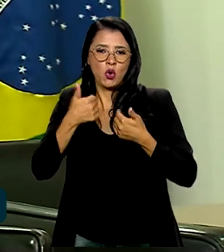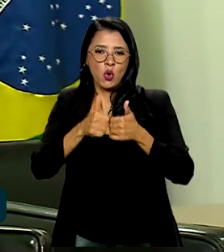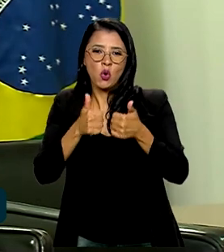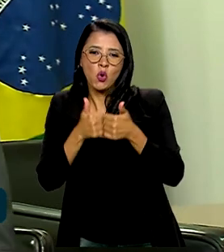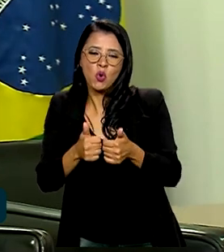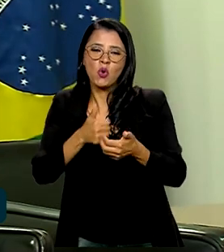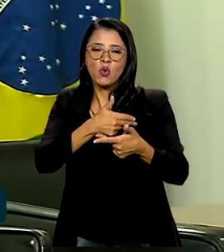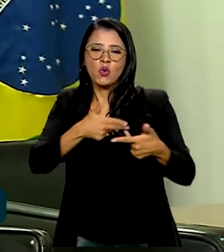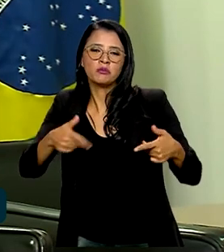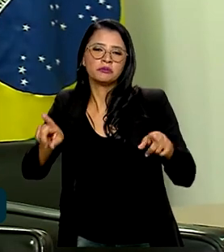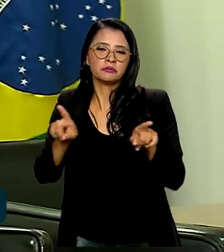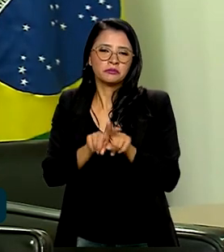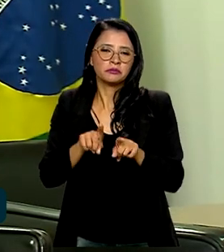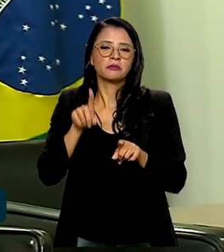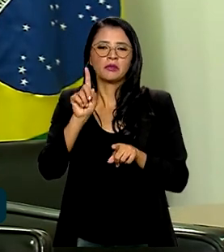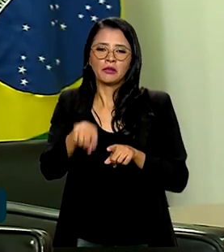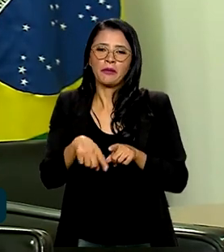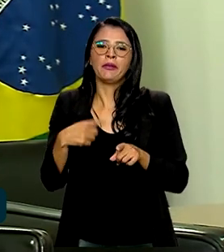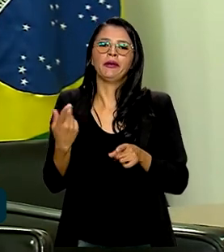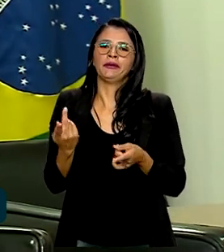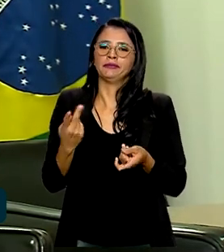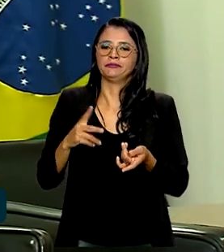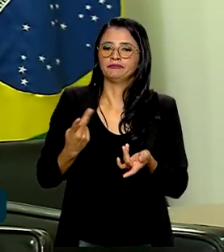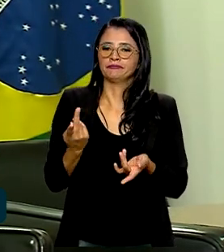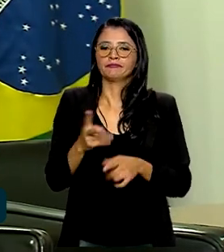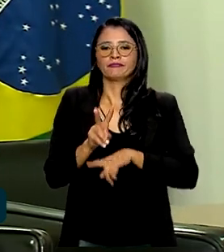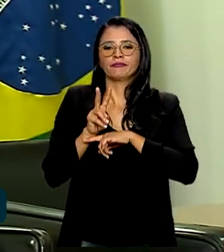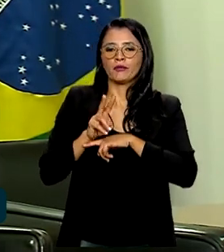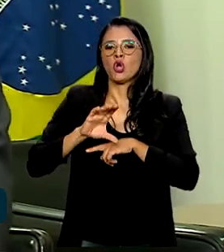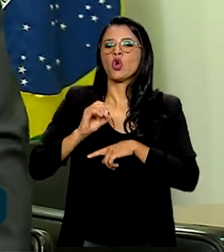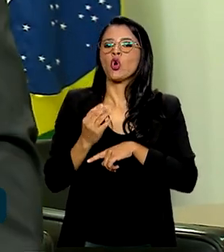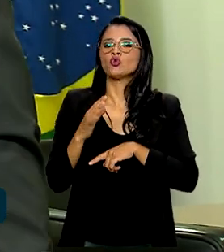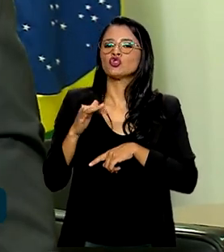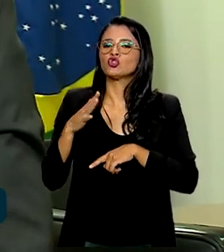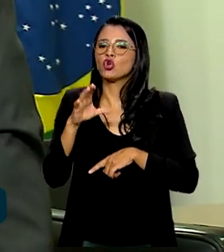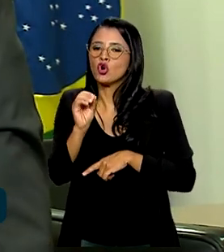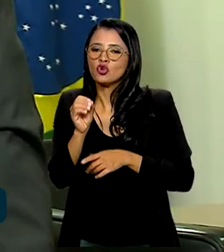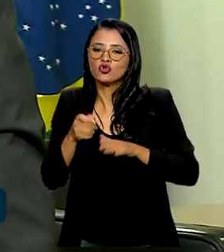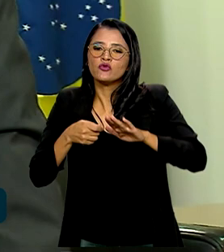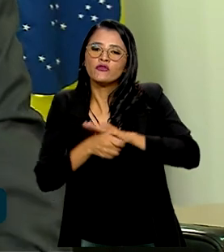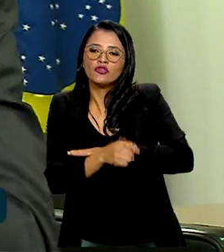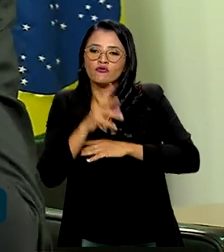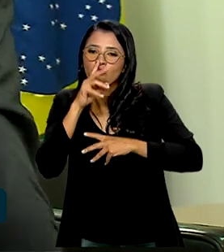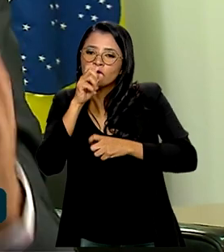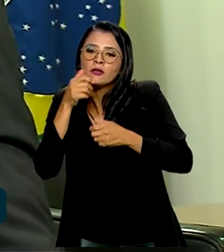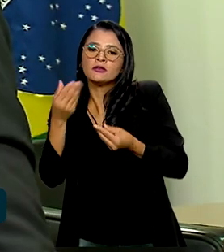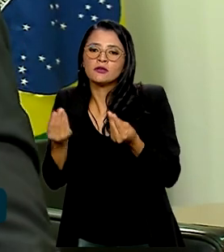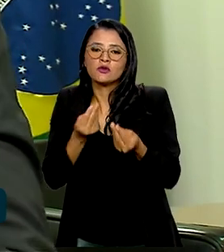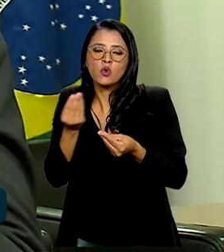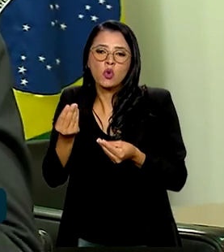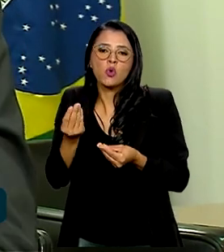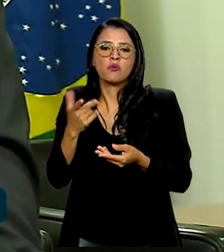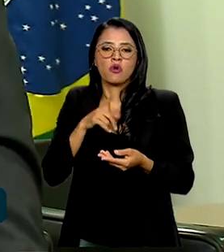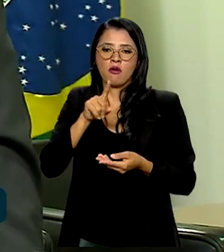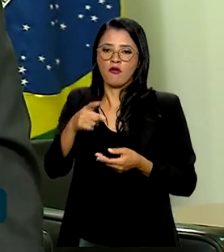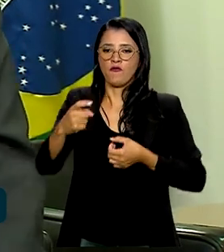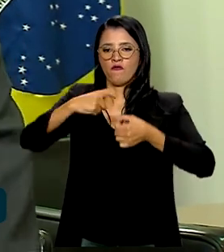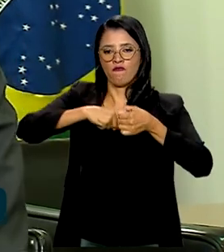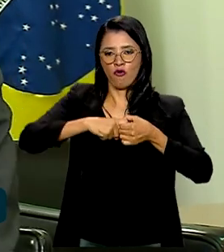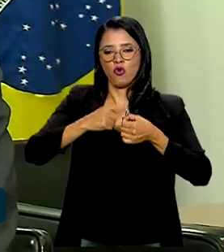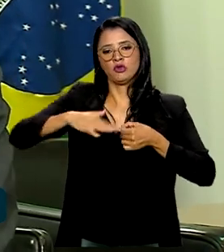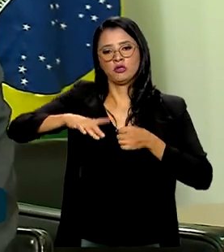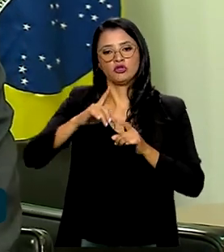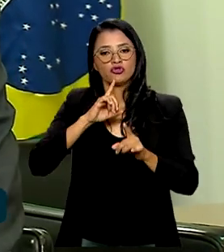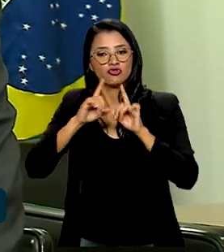debater lá consórcios públicos, como você pode investir fortalecendo os consórcios públicos. É a retomada de uma instância de